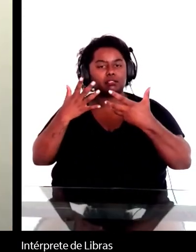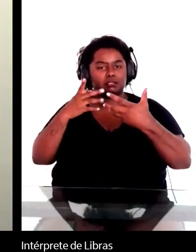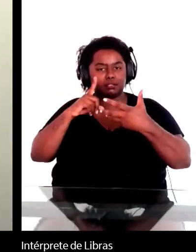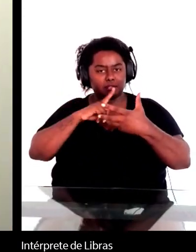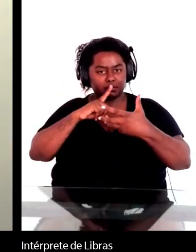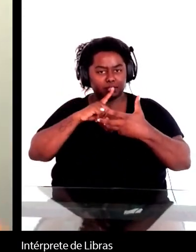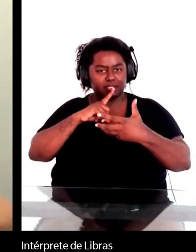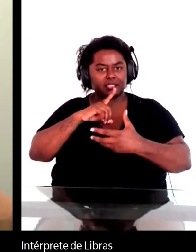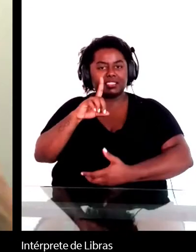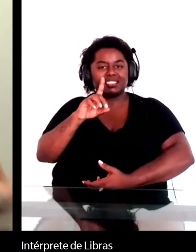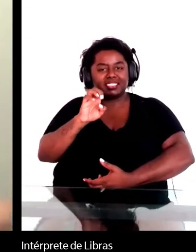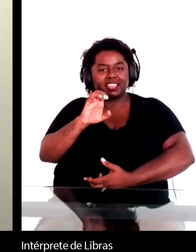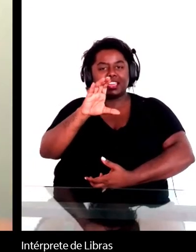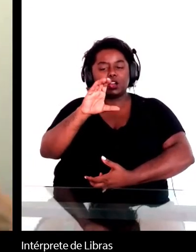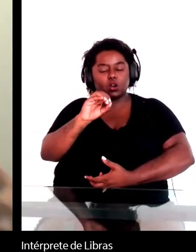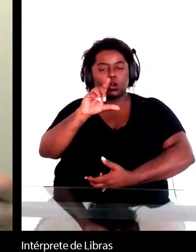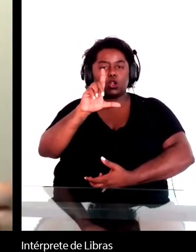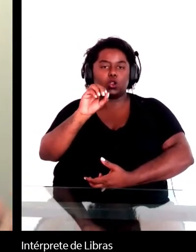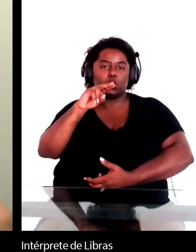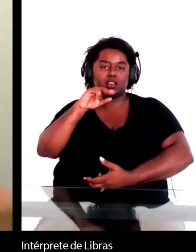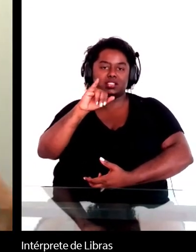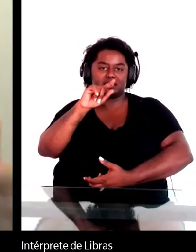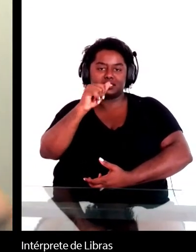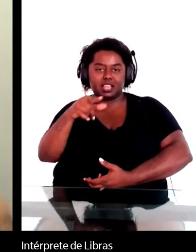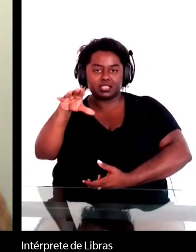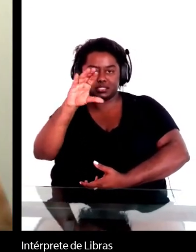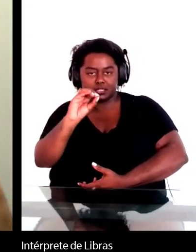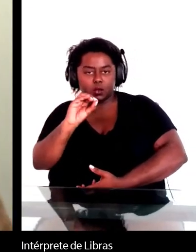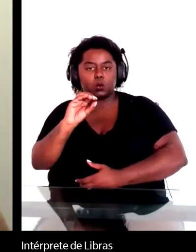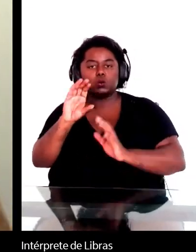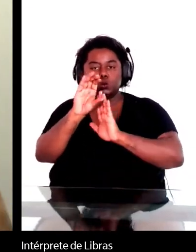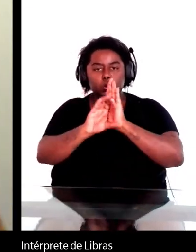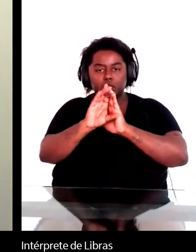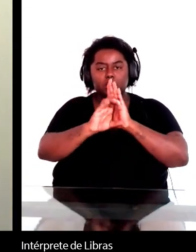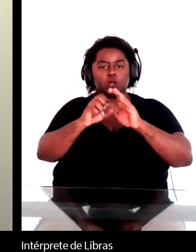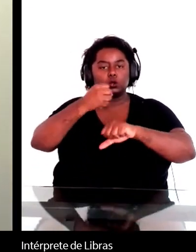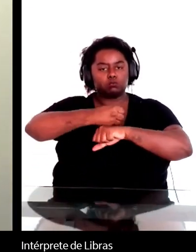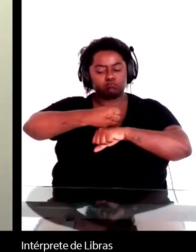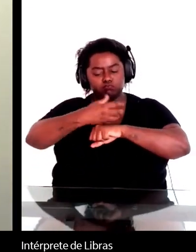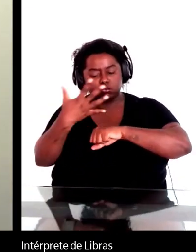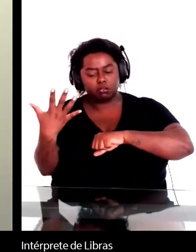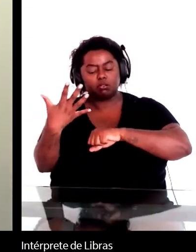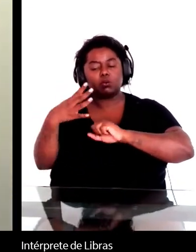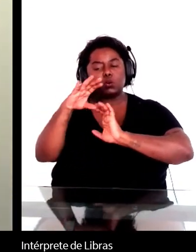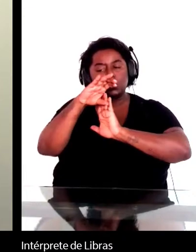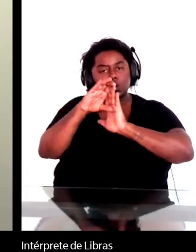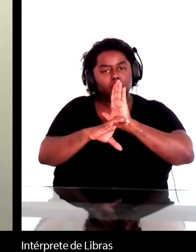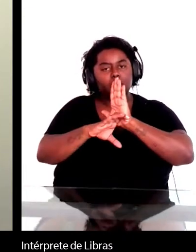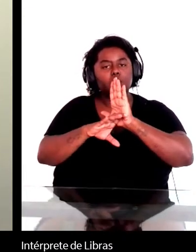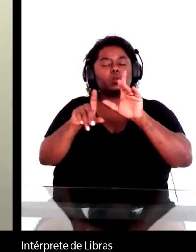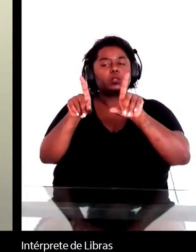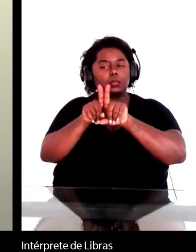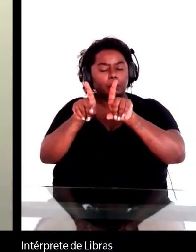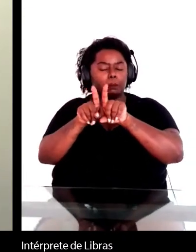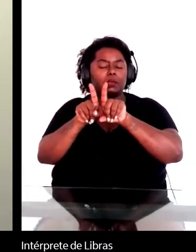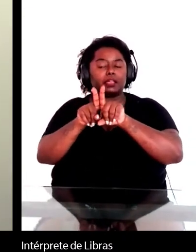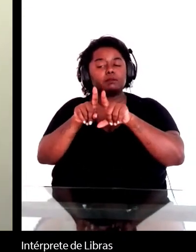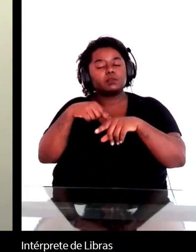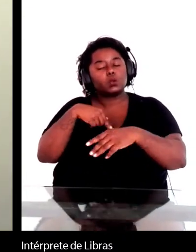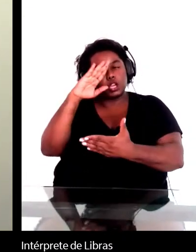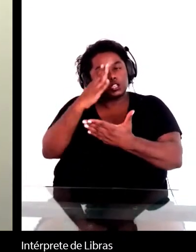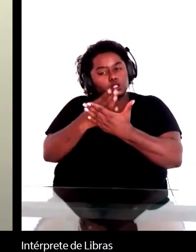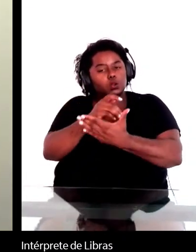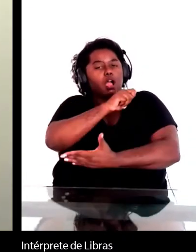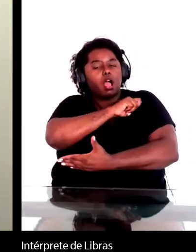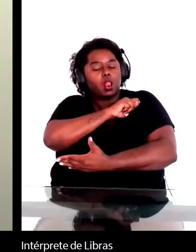currículo, de inclusão de autores menores, afrodescendentes, etc. Então eu acho que os alunos são atraídos por essa